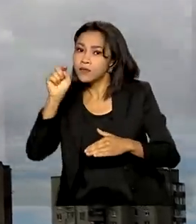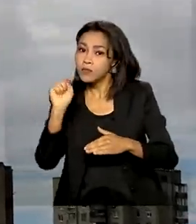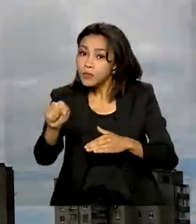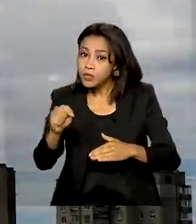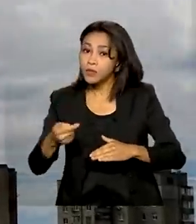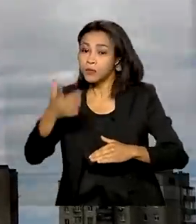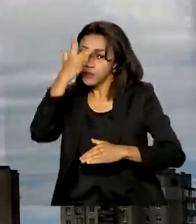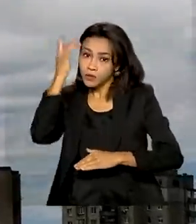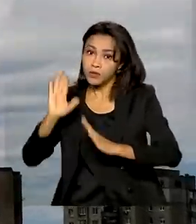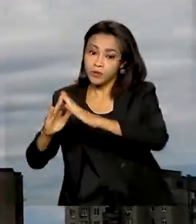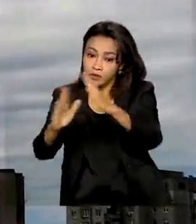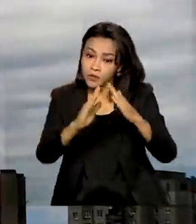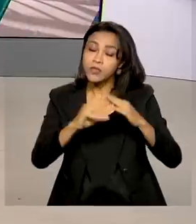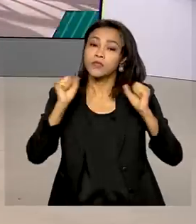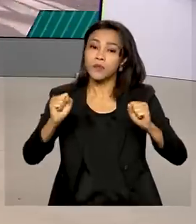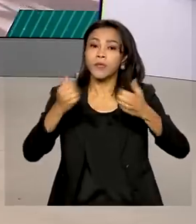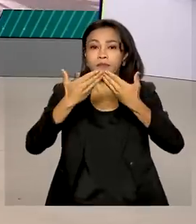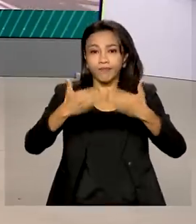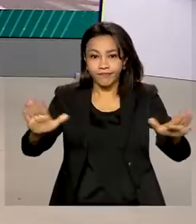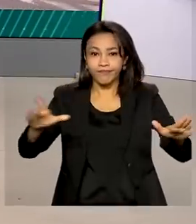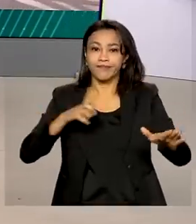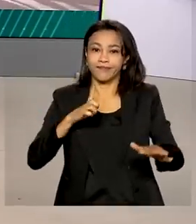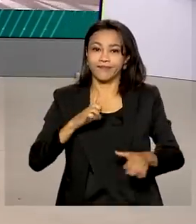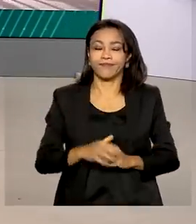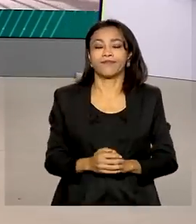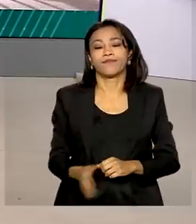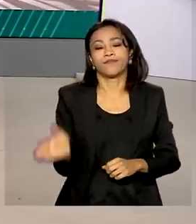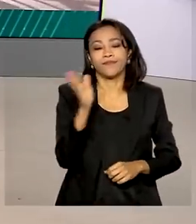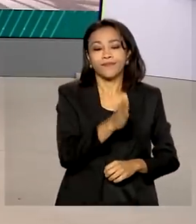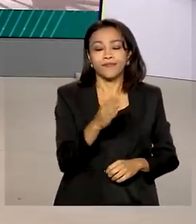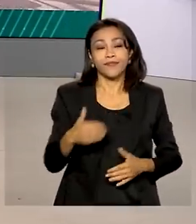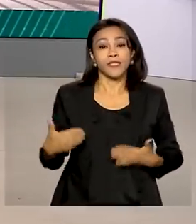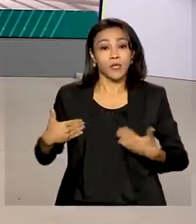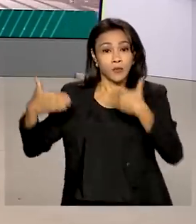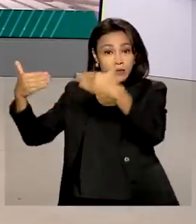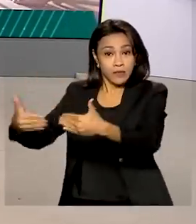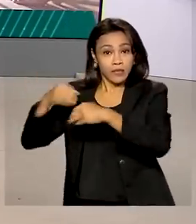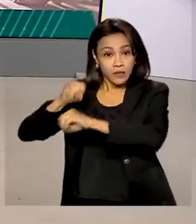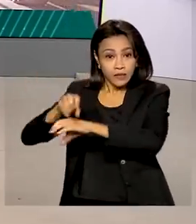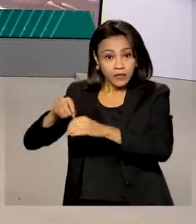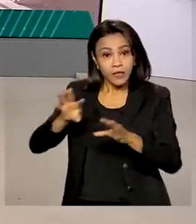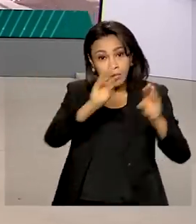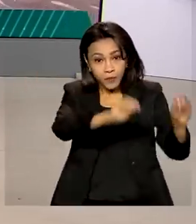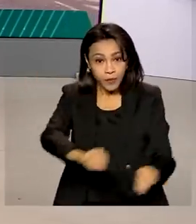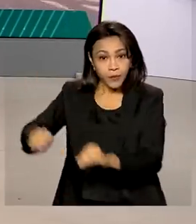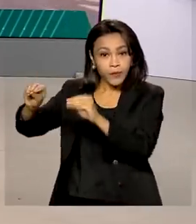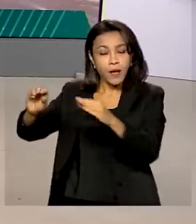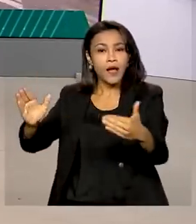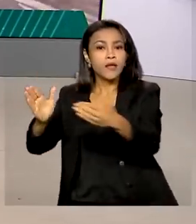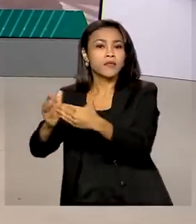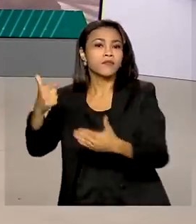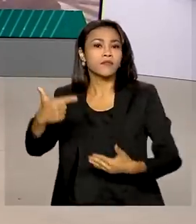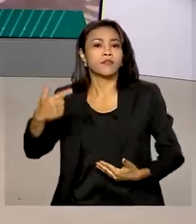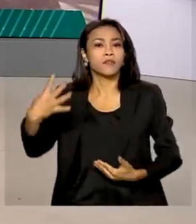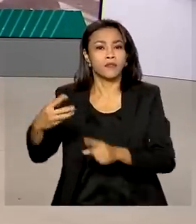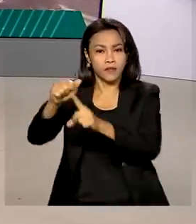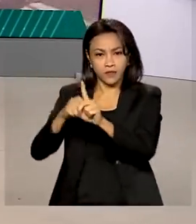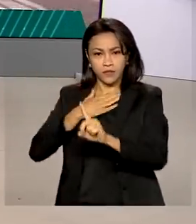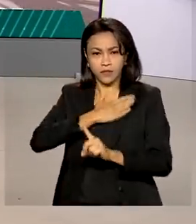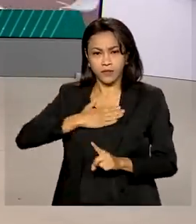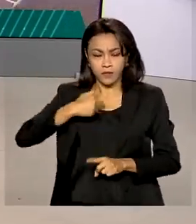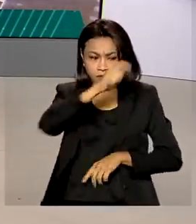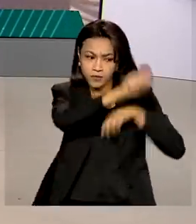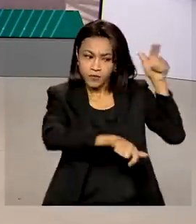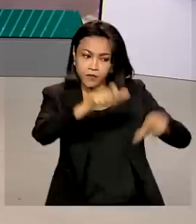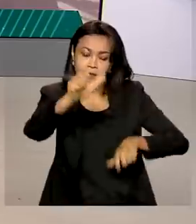tenham sinais ativados. O Ministério da Educação prorrogou até 24 de agosto o prazo para os candidatos